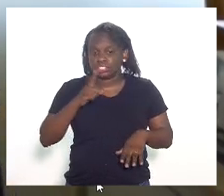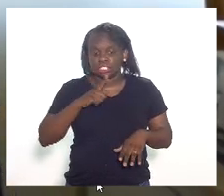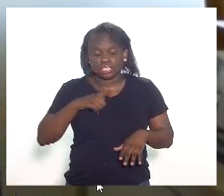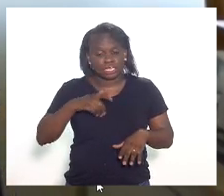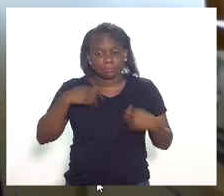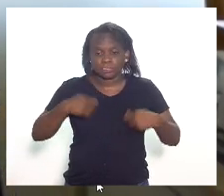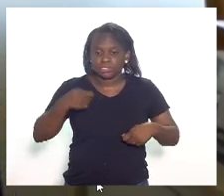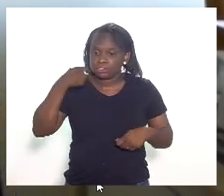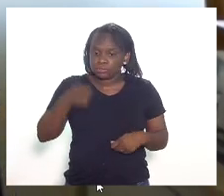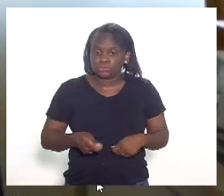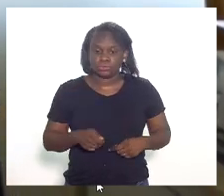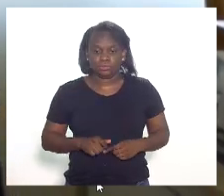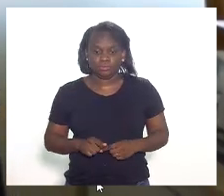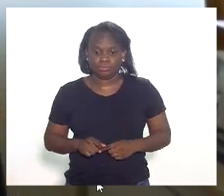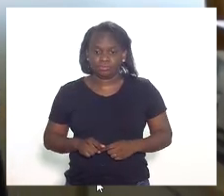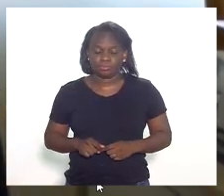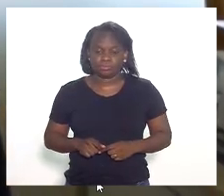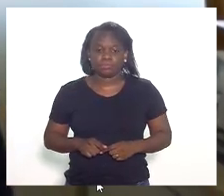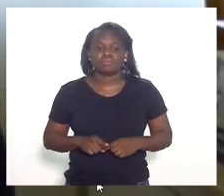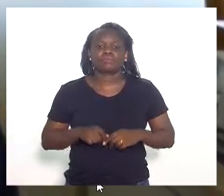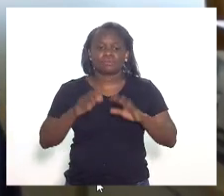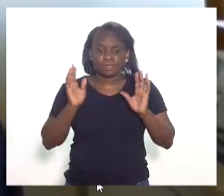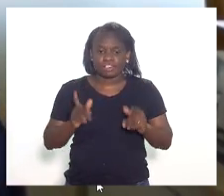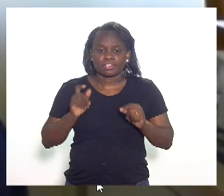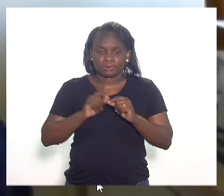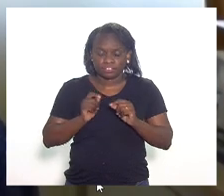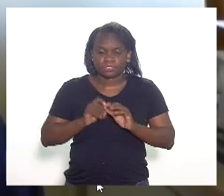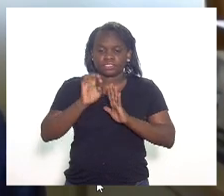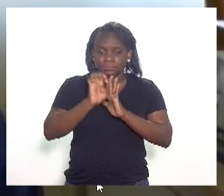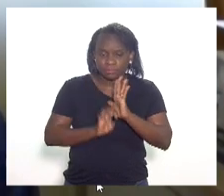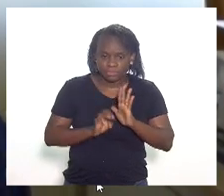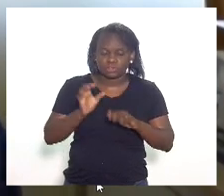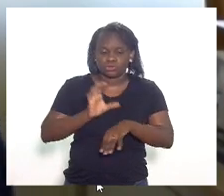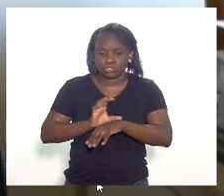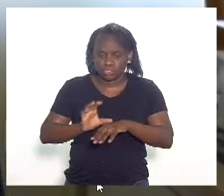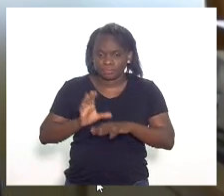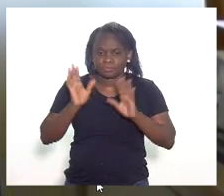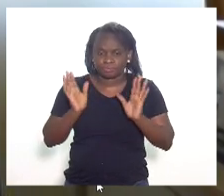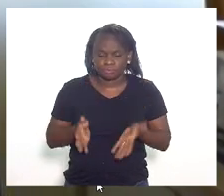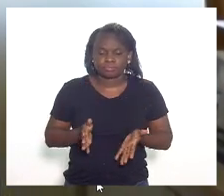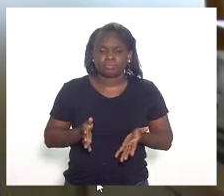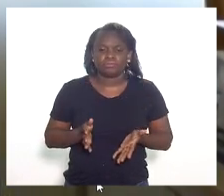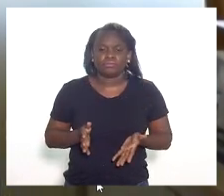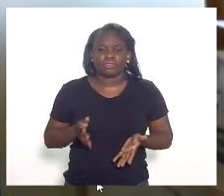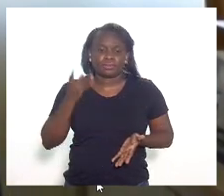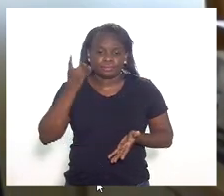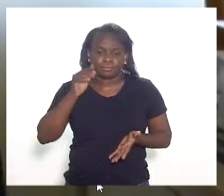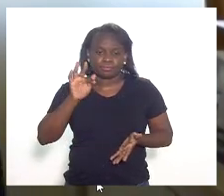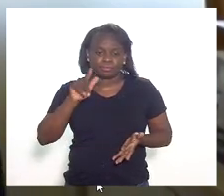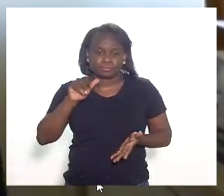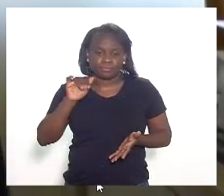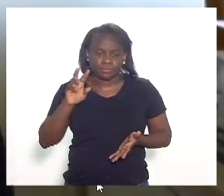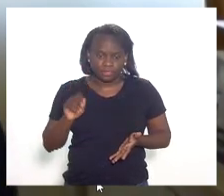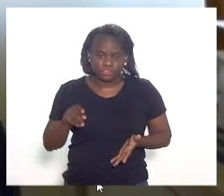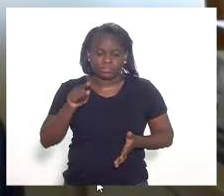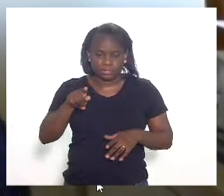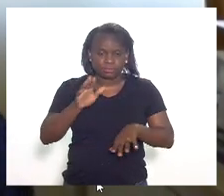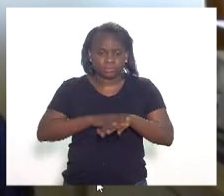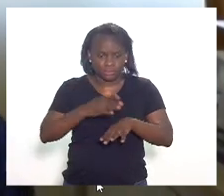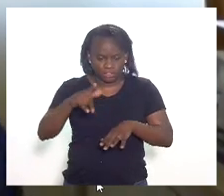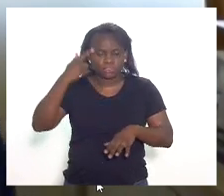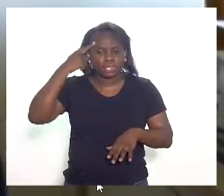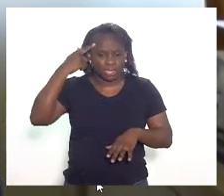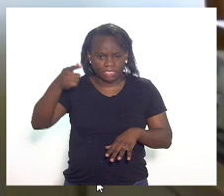ser implantado. Fizemos uma emenda constitucional, deputado Flávio Serafim, o senhor emendou, a de